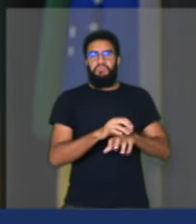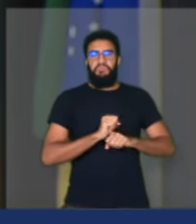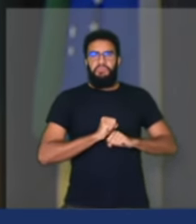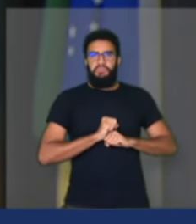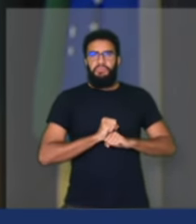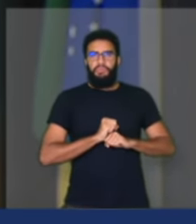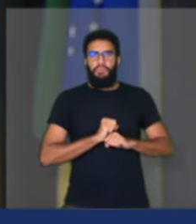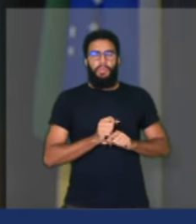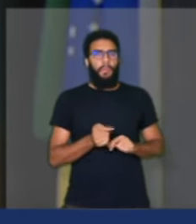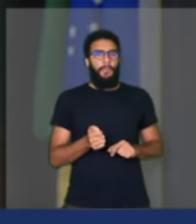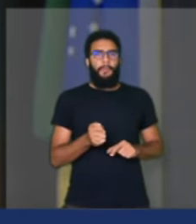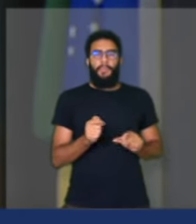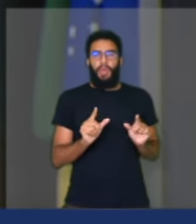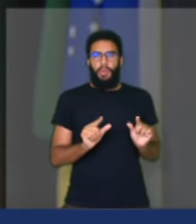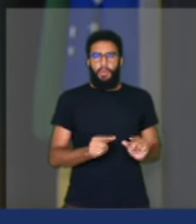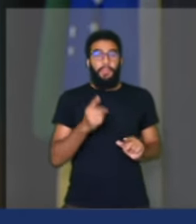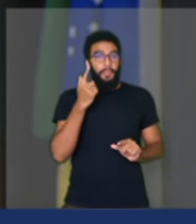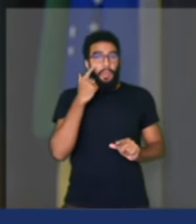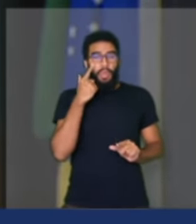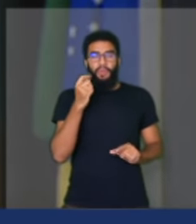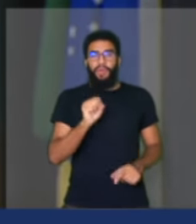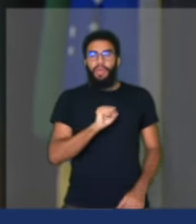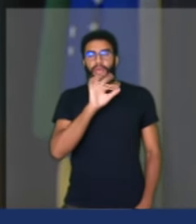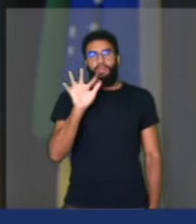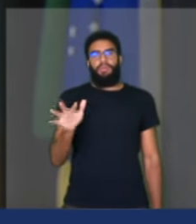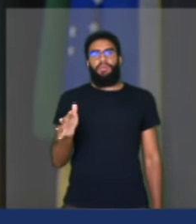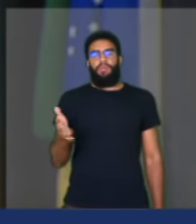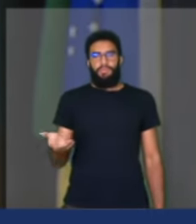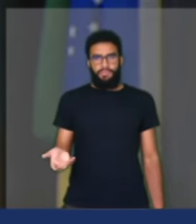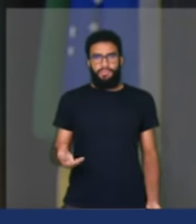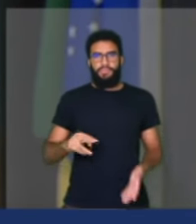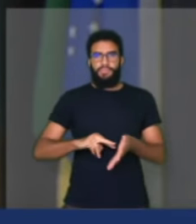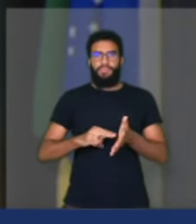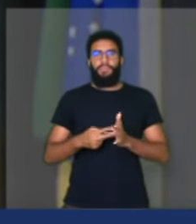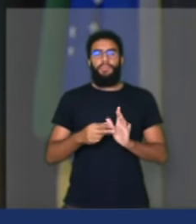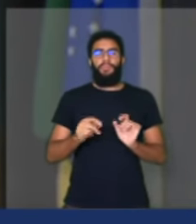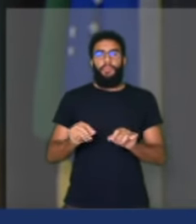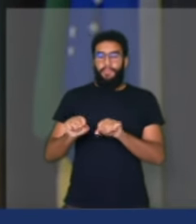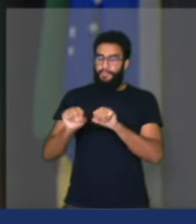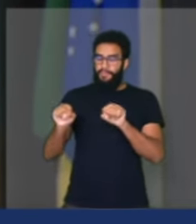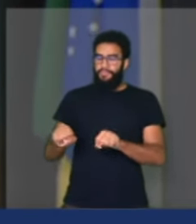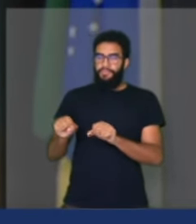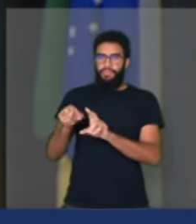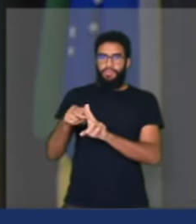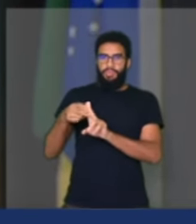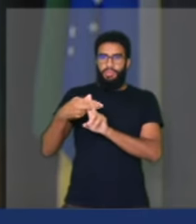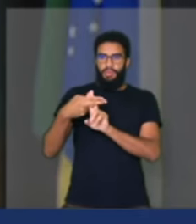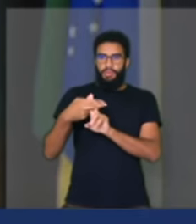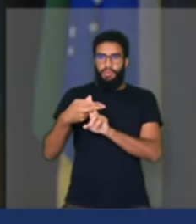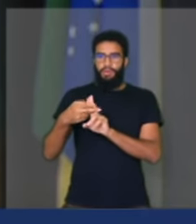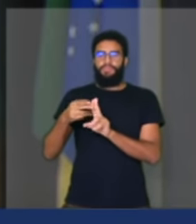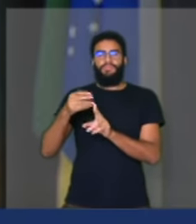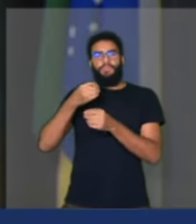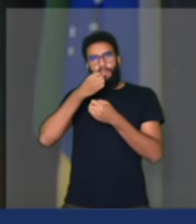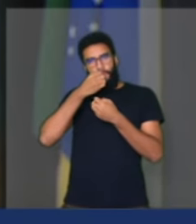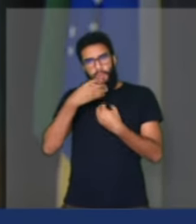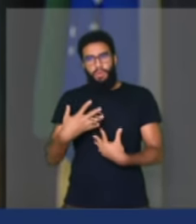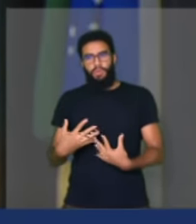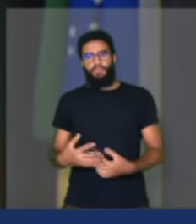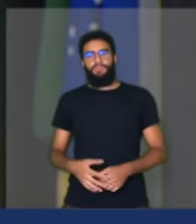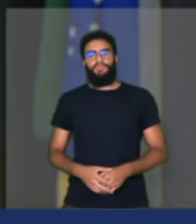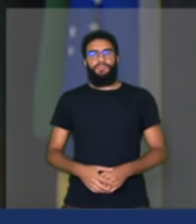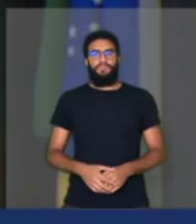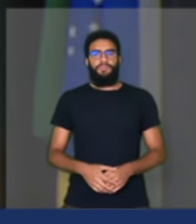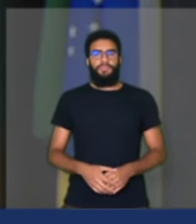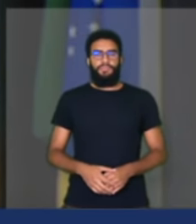Está aí a amostra clara que o sistema SUS está de pé, que o governo está